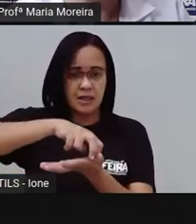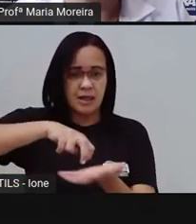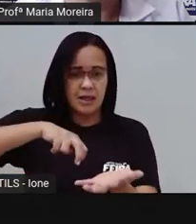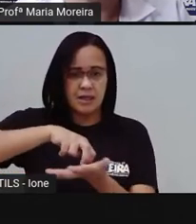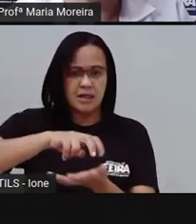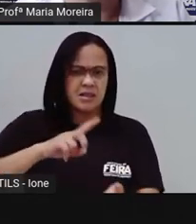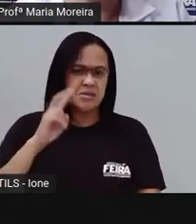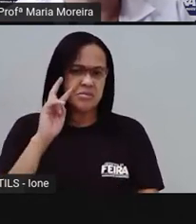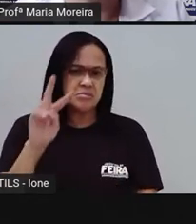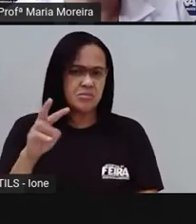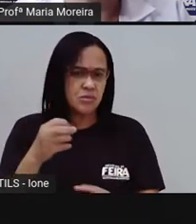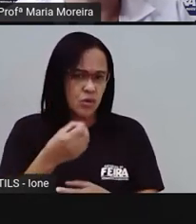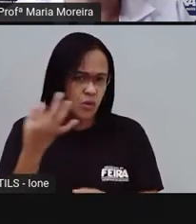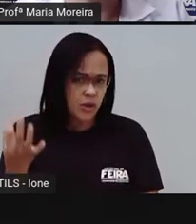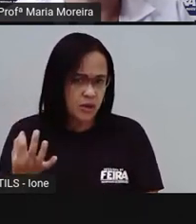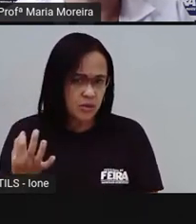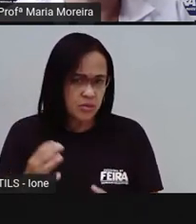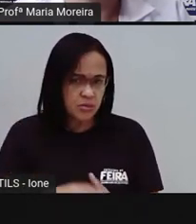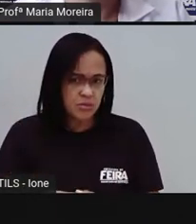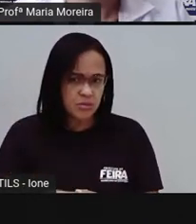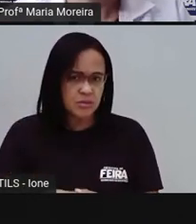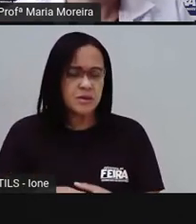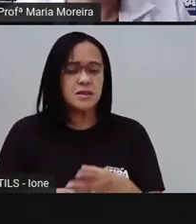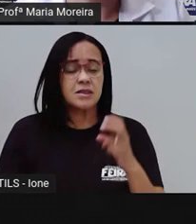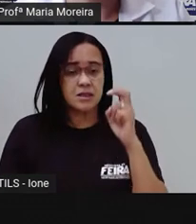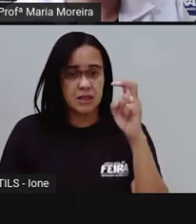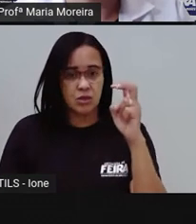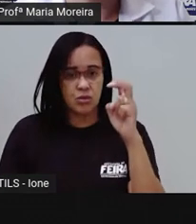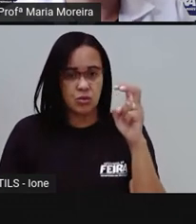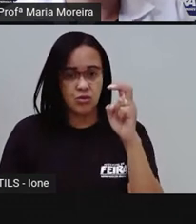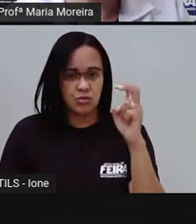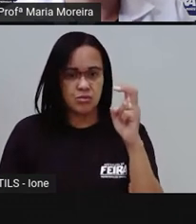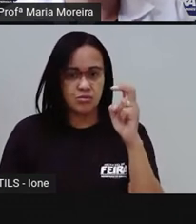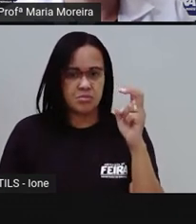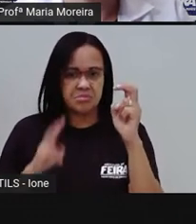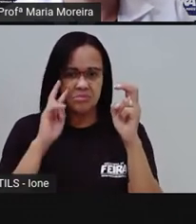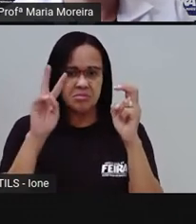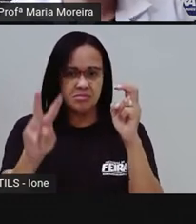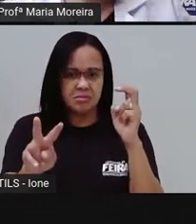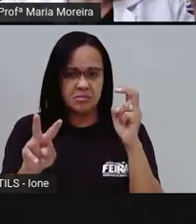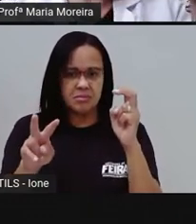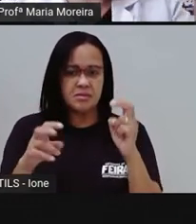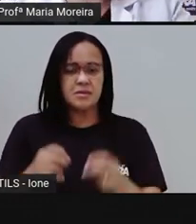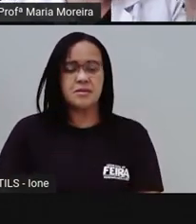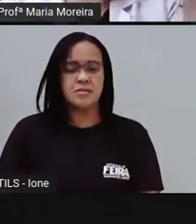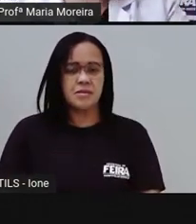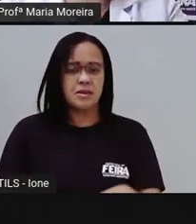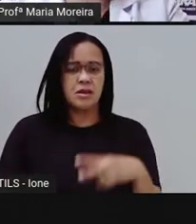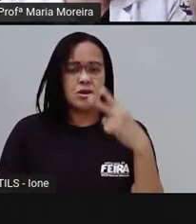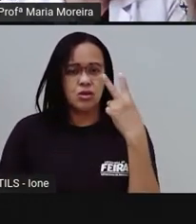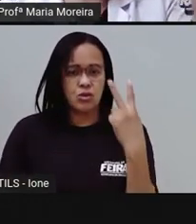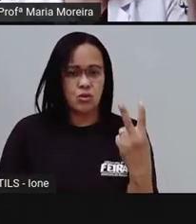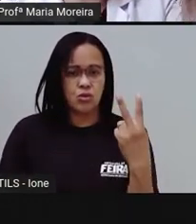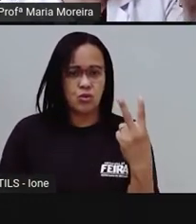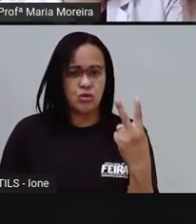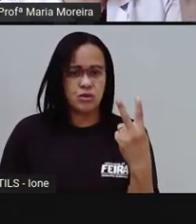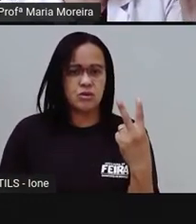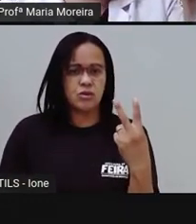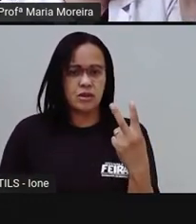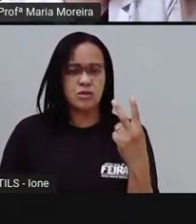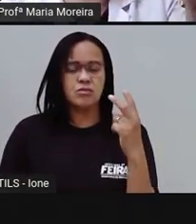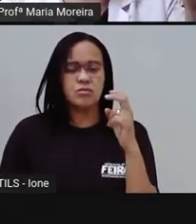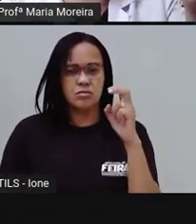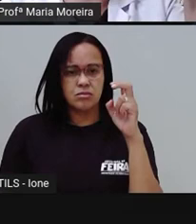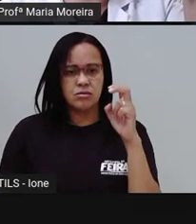carrinhos aparecem? Ó. Um, dois, três, quatro, cinco. Então, ó. Dois mais dois. Dois, três,